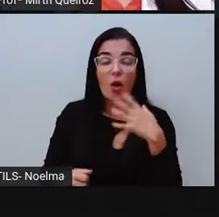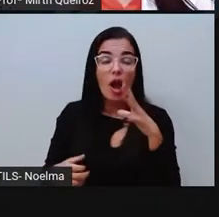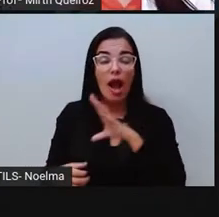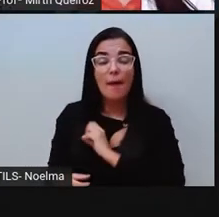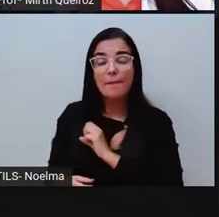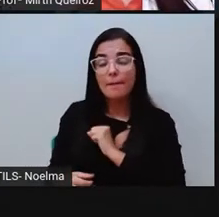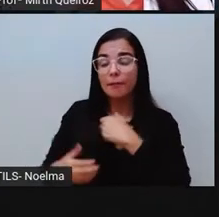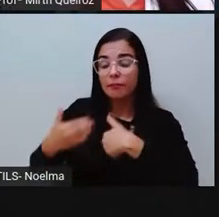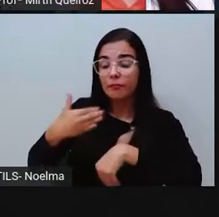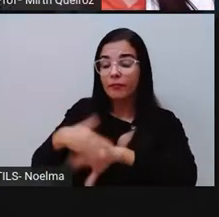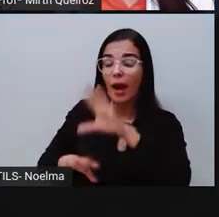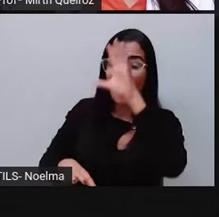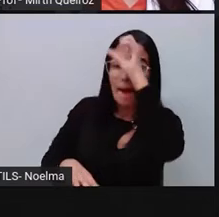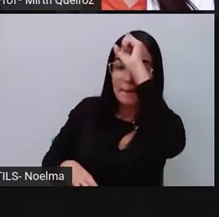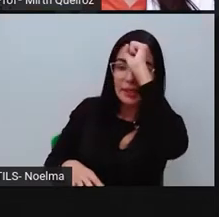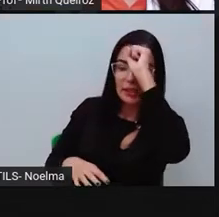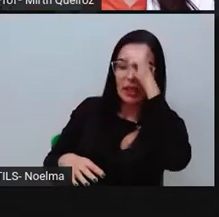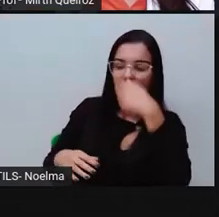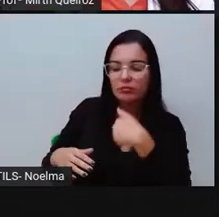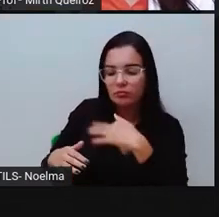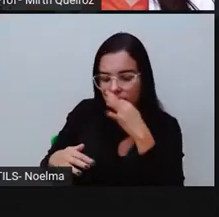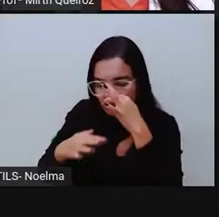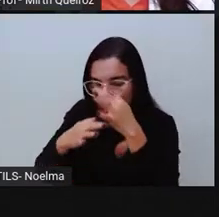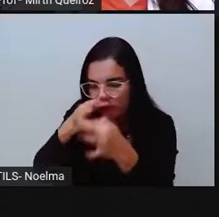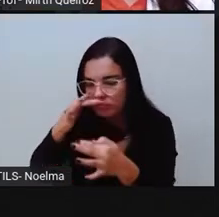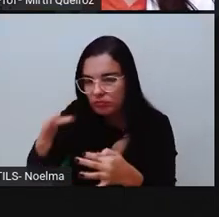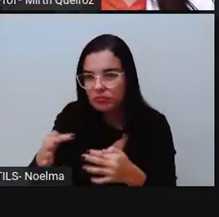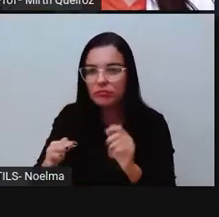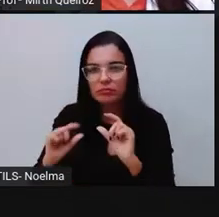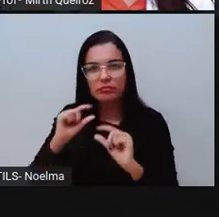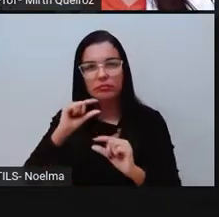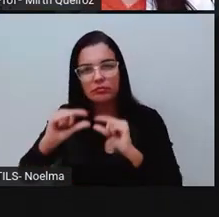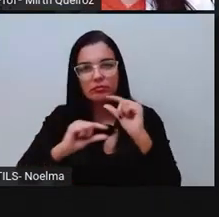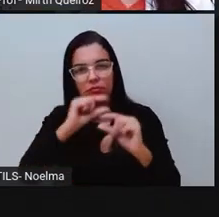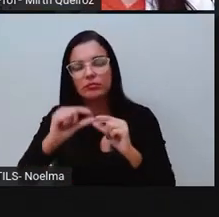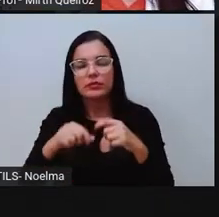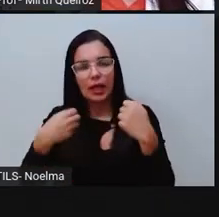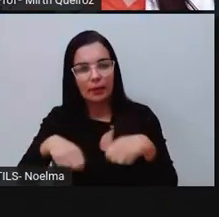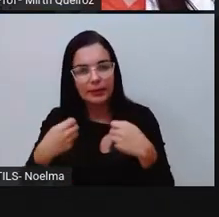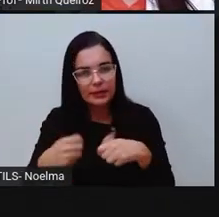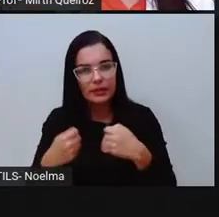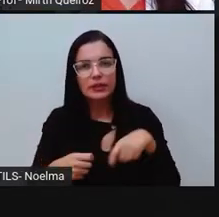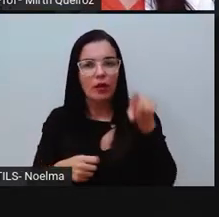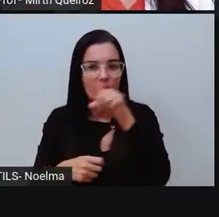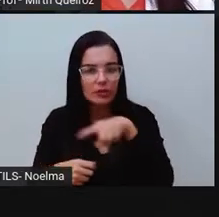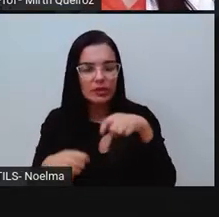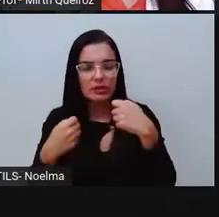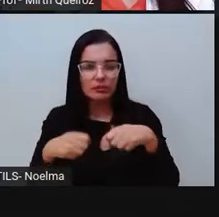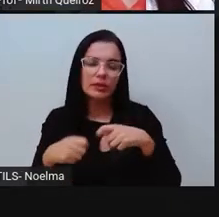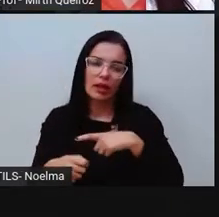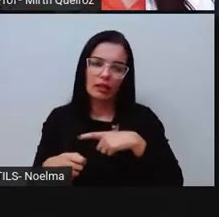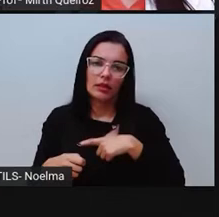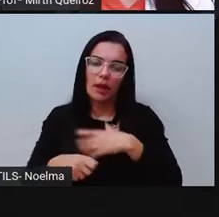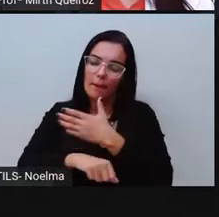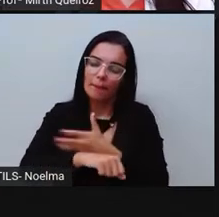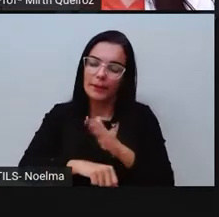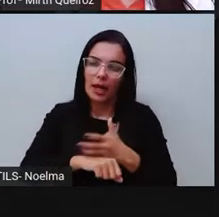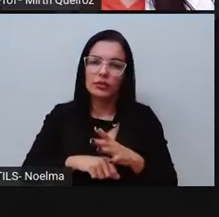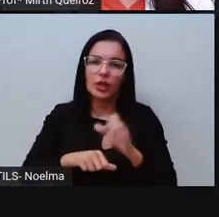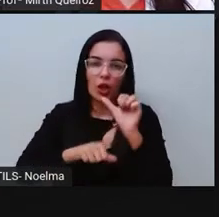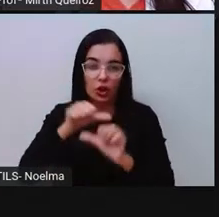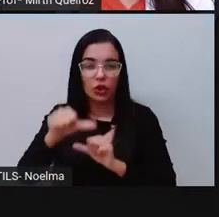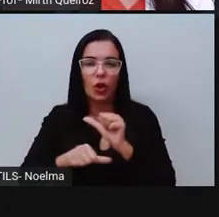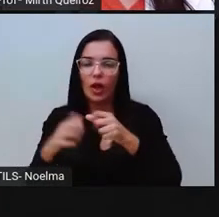gostar de ler se eu não pratico? Então, é preciso que vocês tenham essa prática para que vocês se tornem